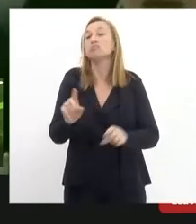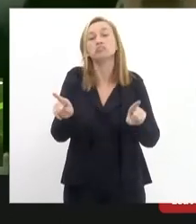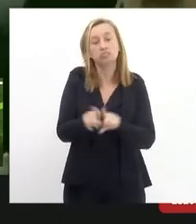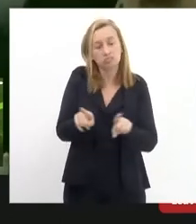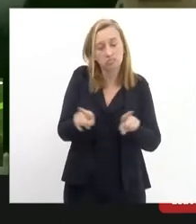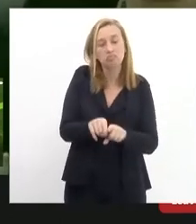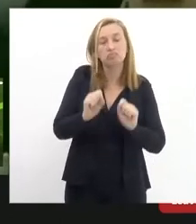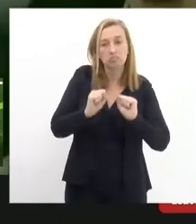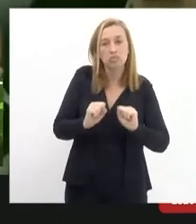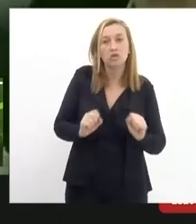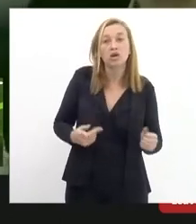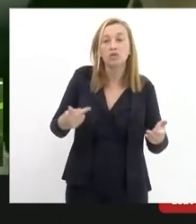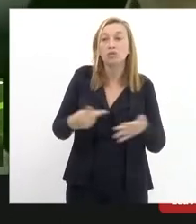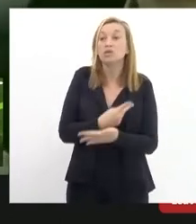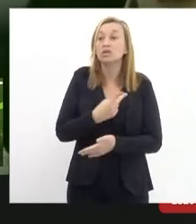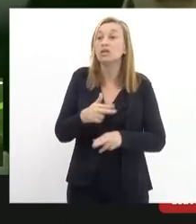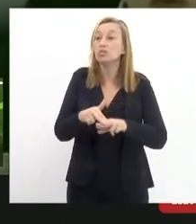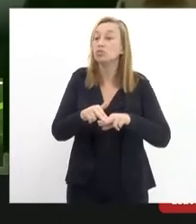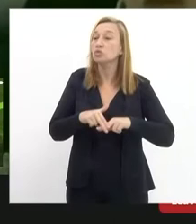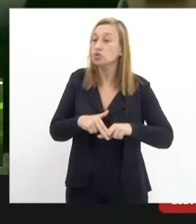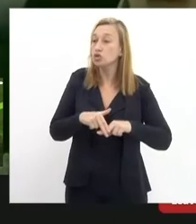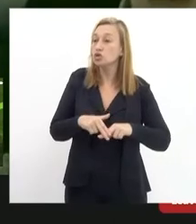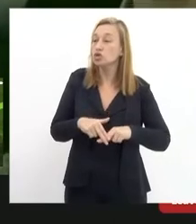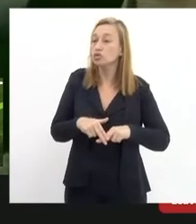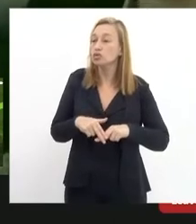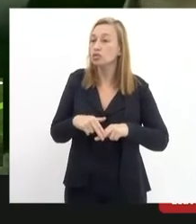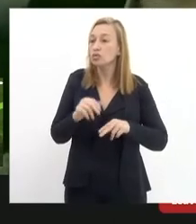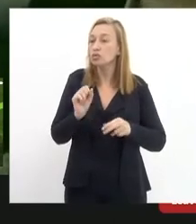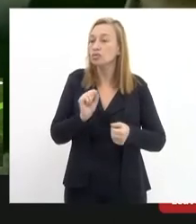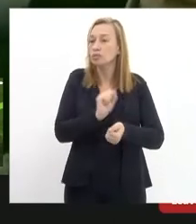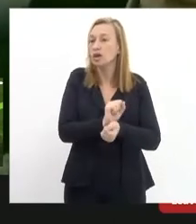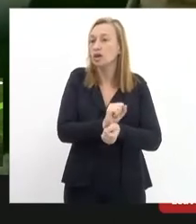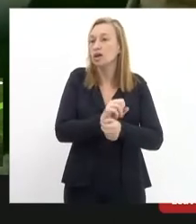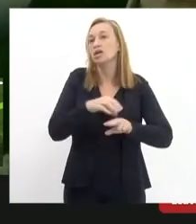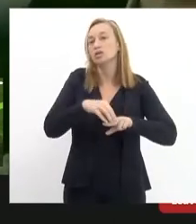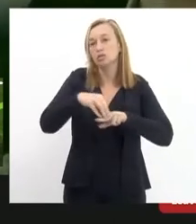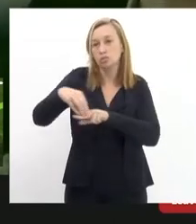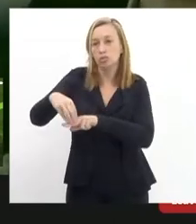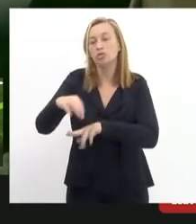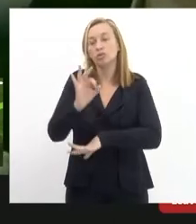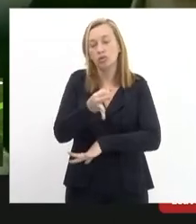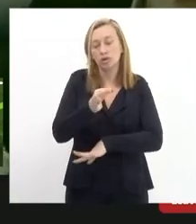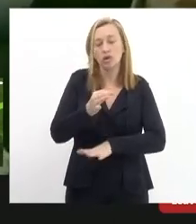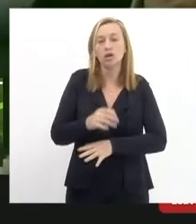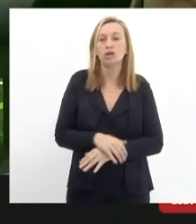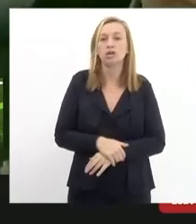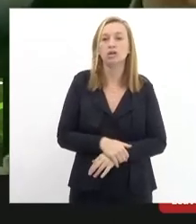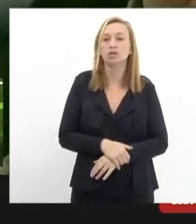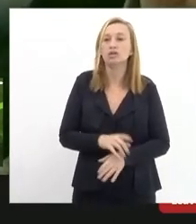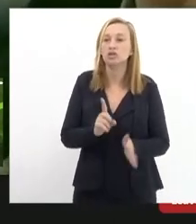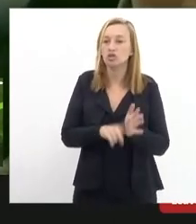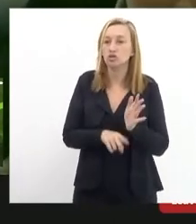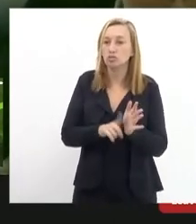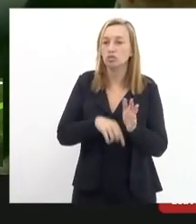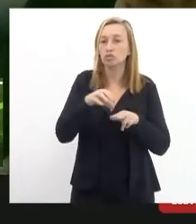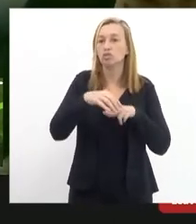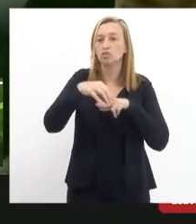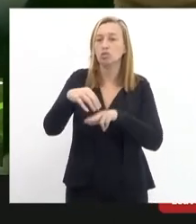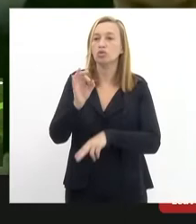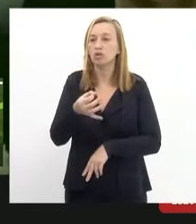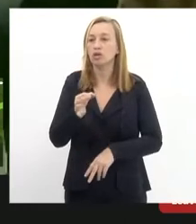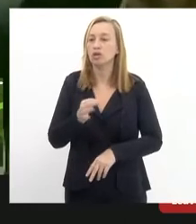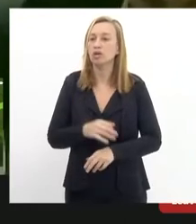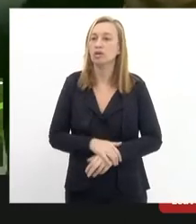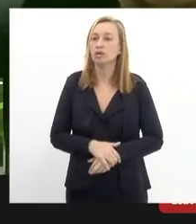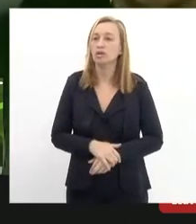acontecer em função da intermitência do bonde então consideraremos a possibilidade de uma diminuição no horário